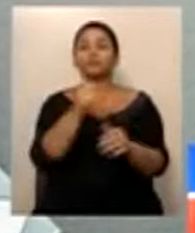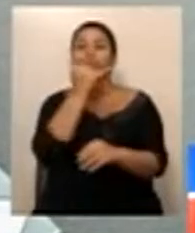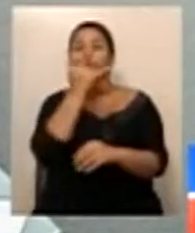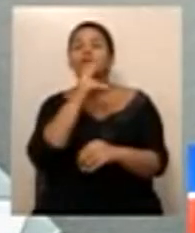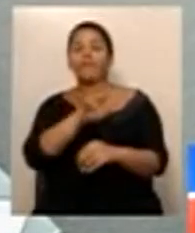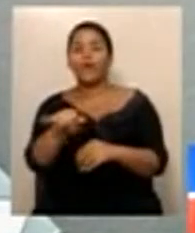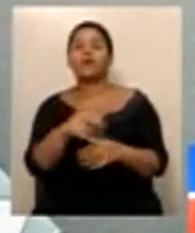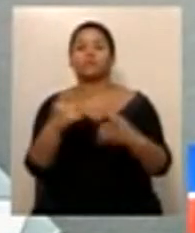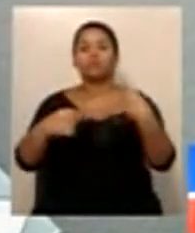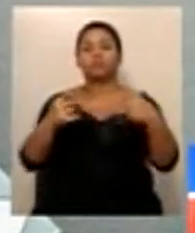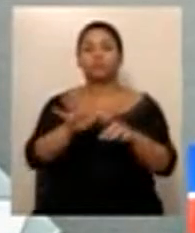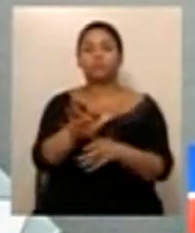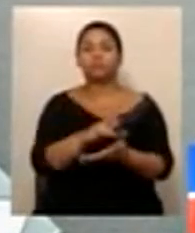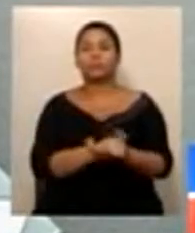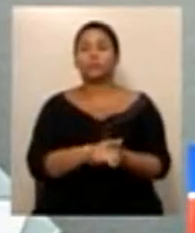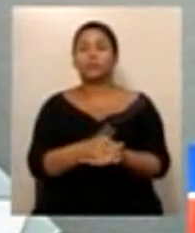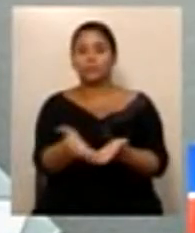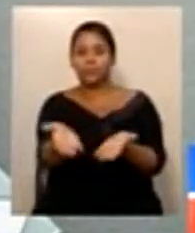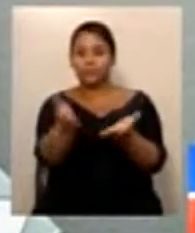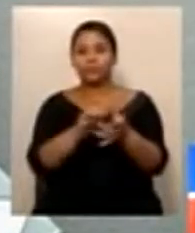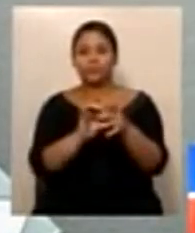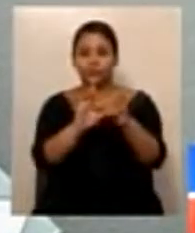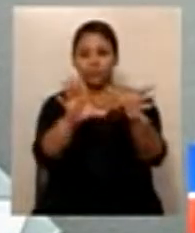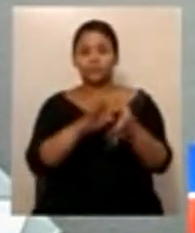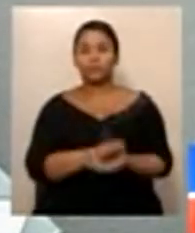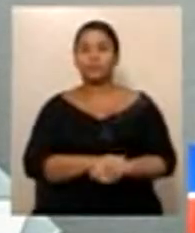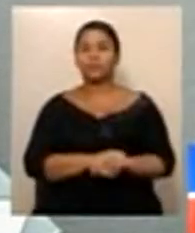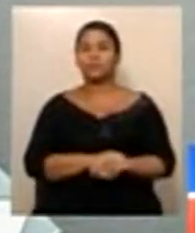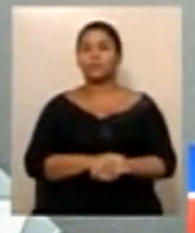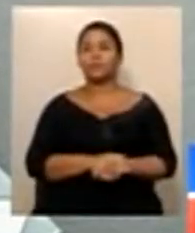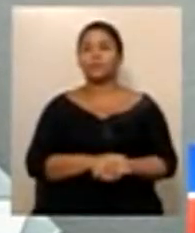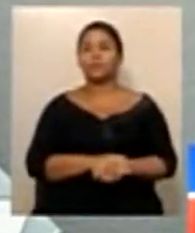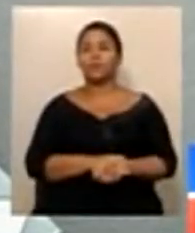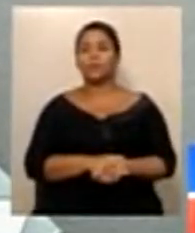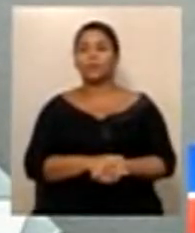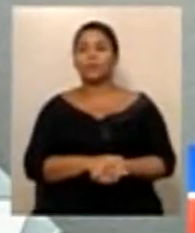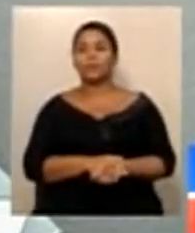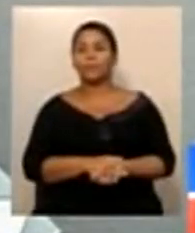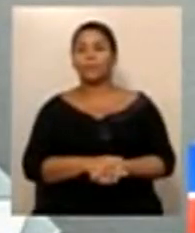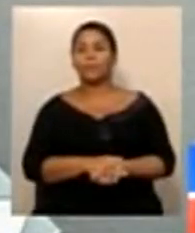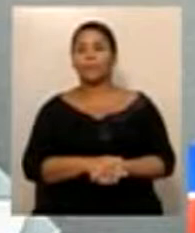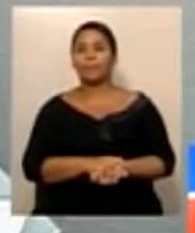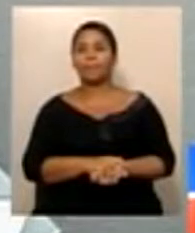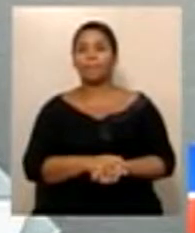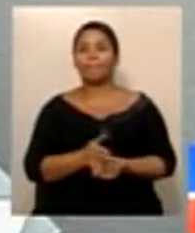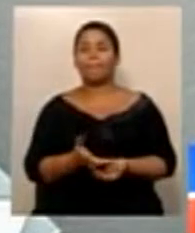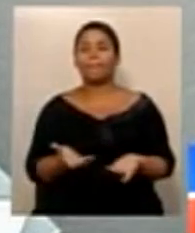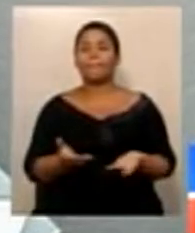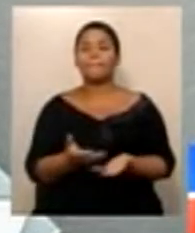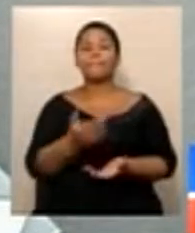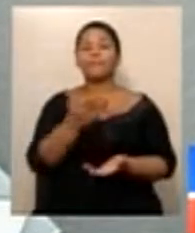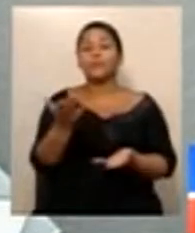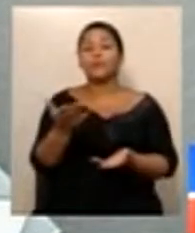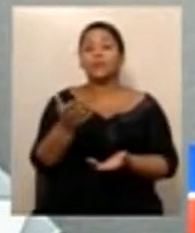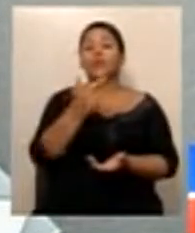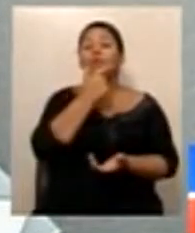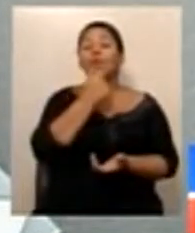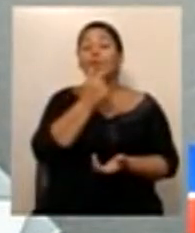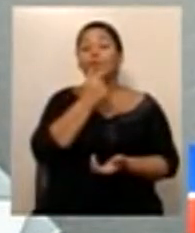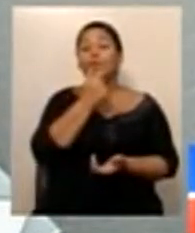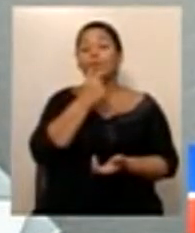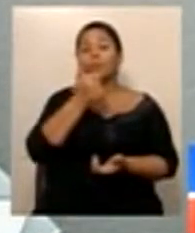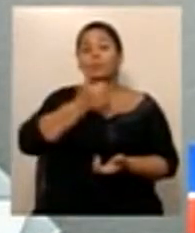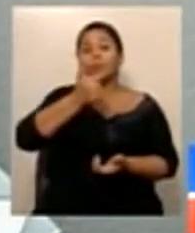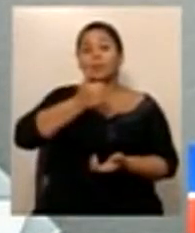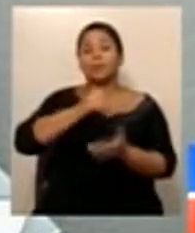para discutir o deputado Ricardo Nézinha. Senhor Presidente, questão de ordem. Eu gostaria que, se possível, o primeiro-secretário pudesse ler o